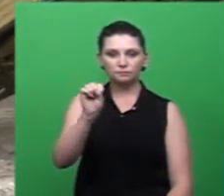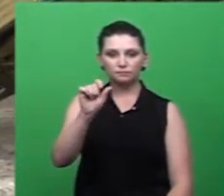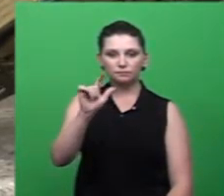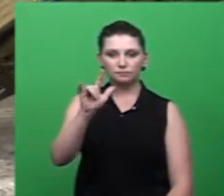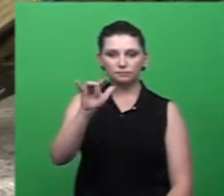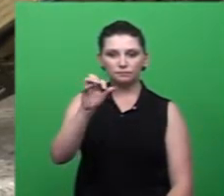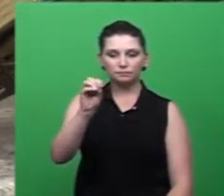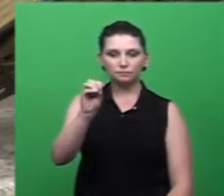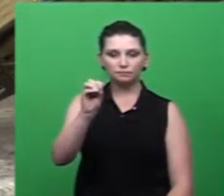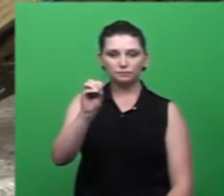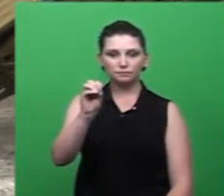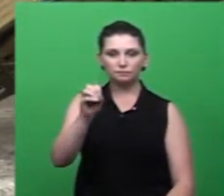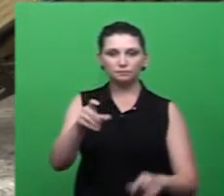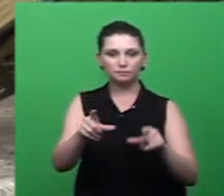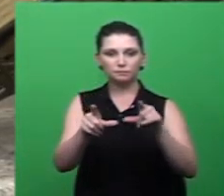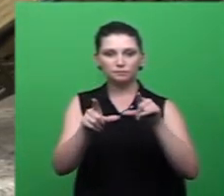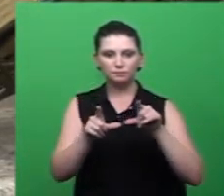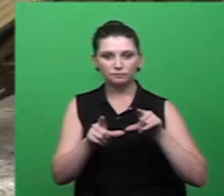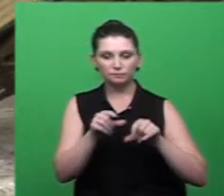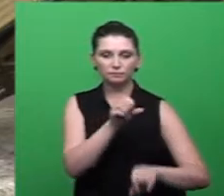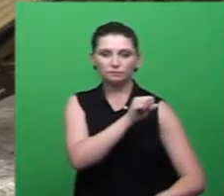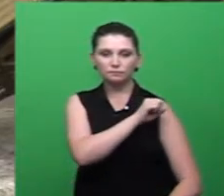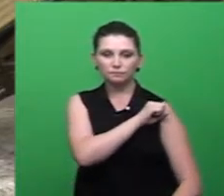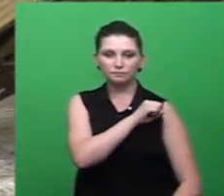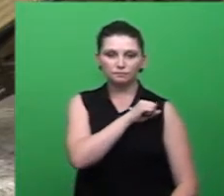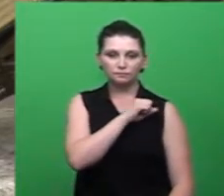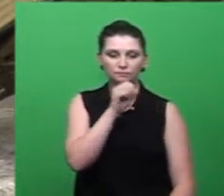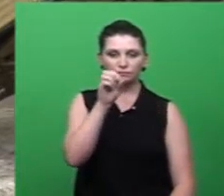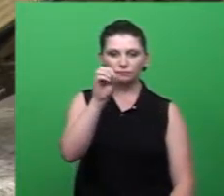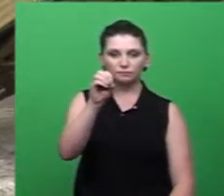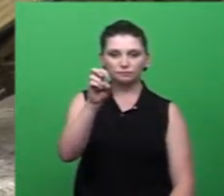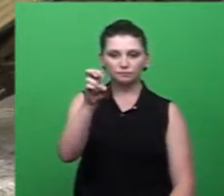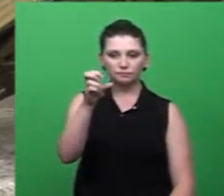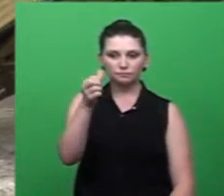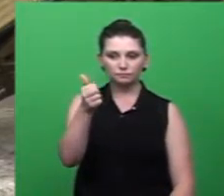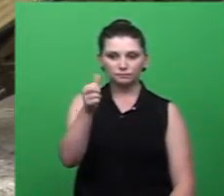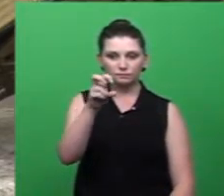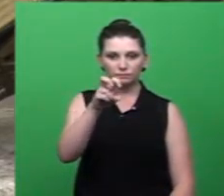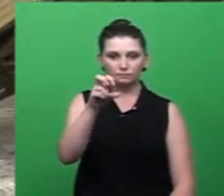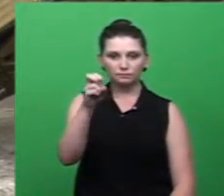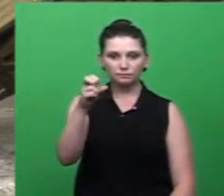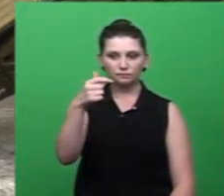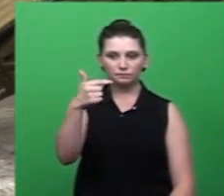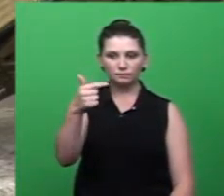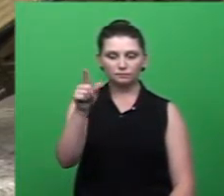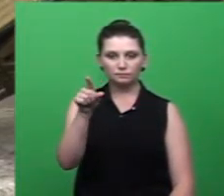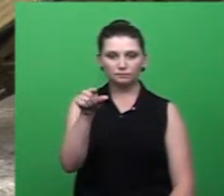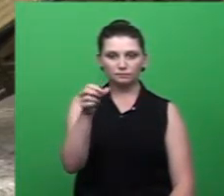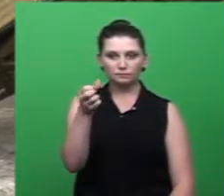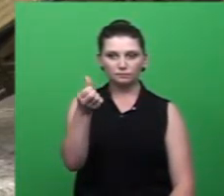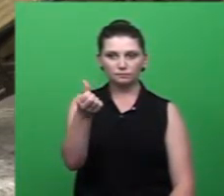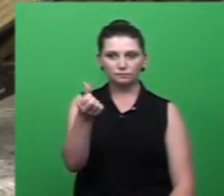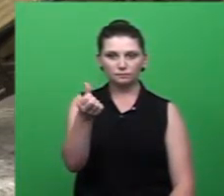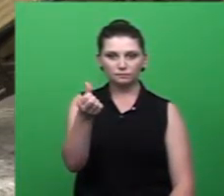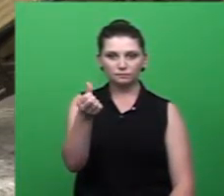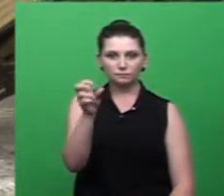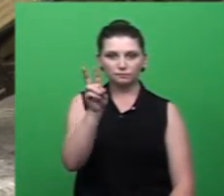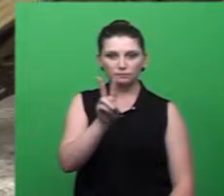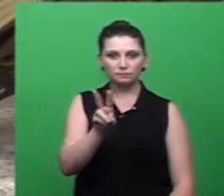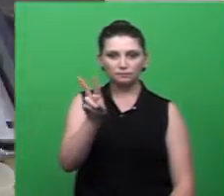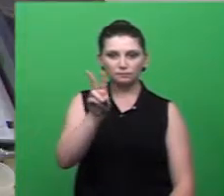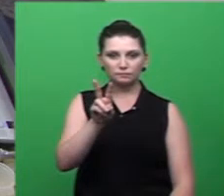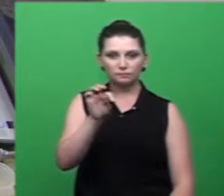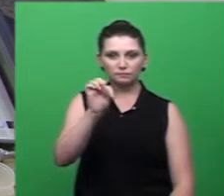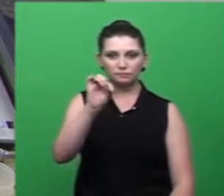Lima. Requerimentos números 051 e 052, barra 2016, de autoria do vereador João